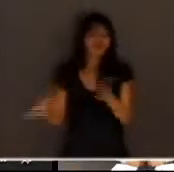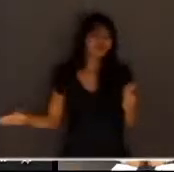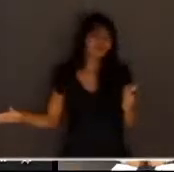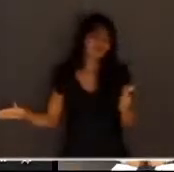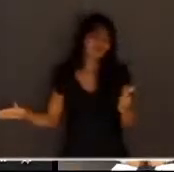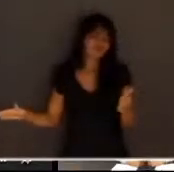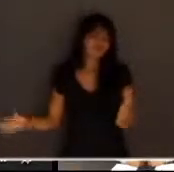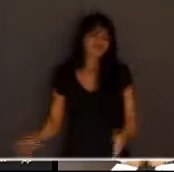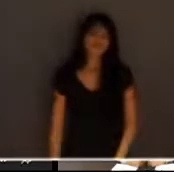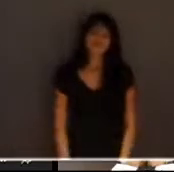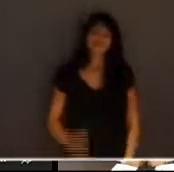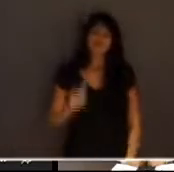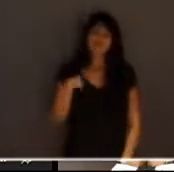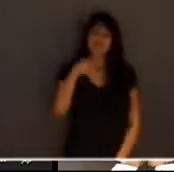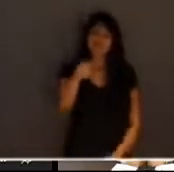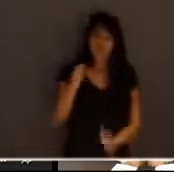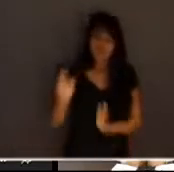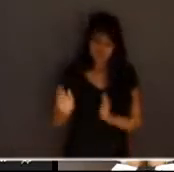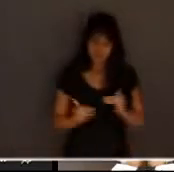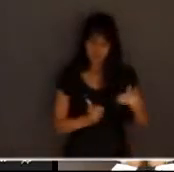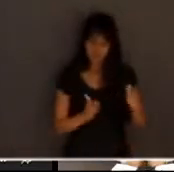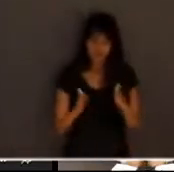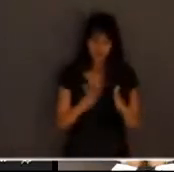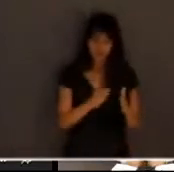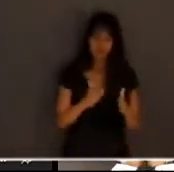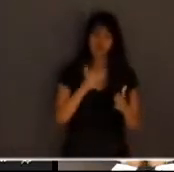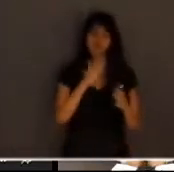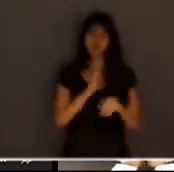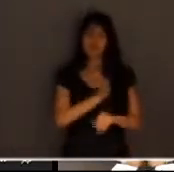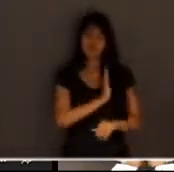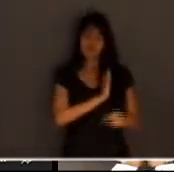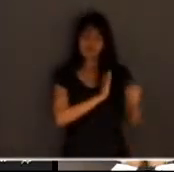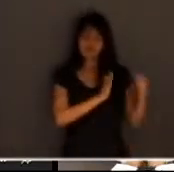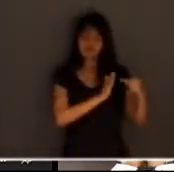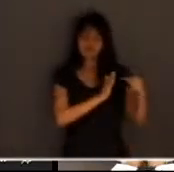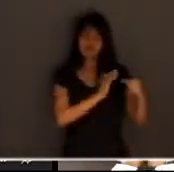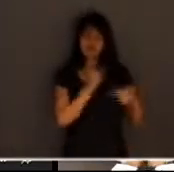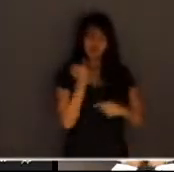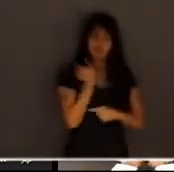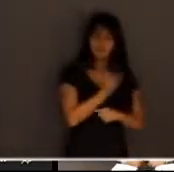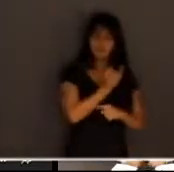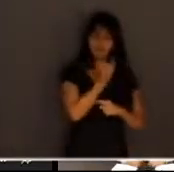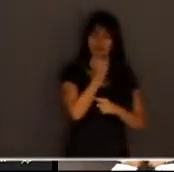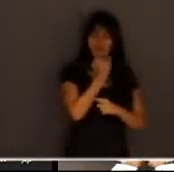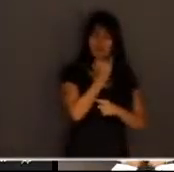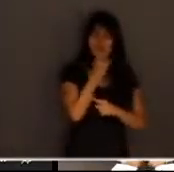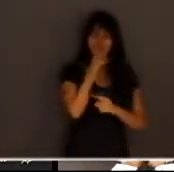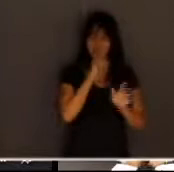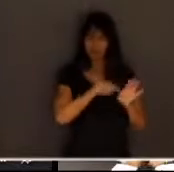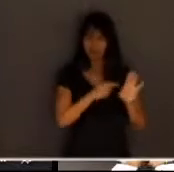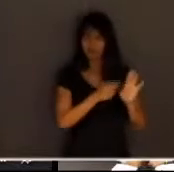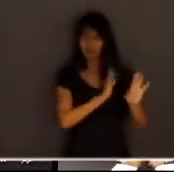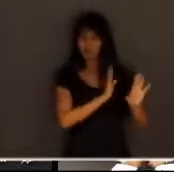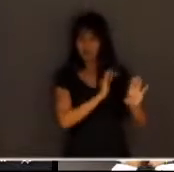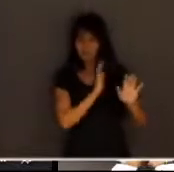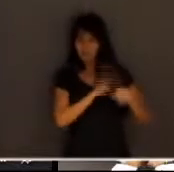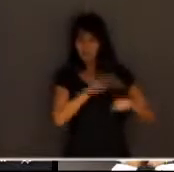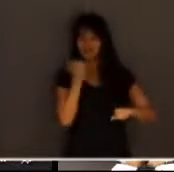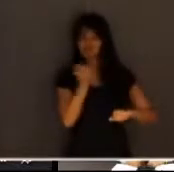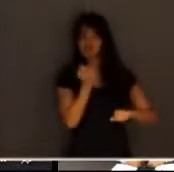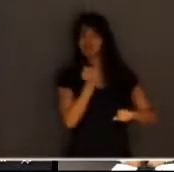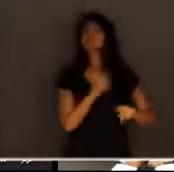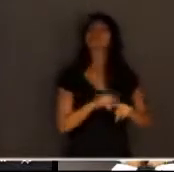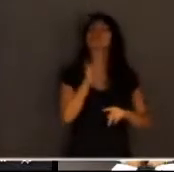depois caminhamos pro coração do processo a instrução processual o promotor a promotora o procurador a